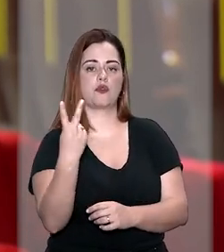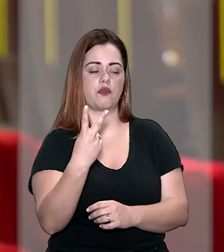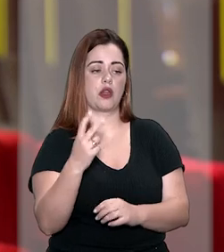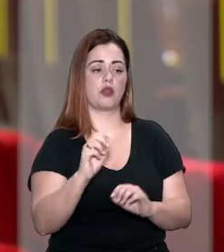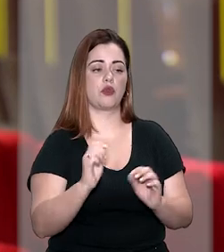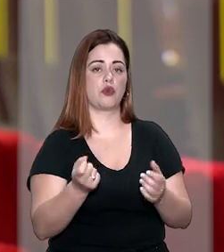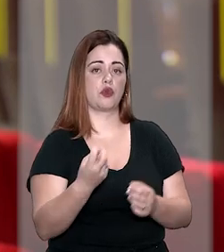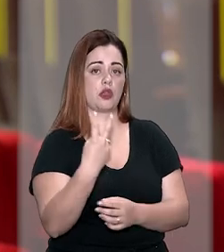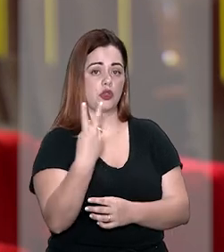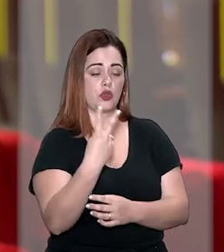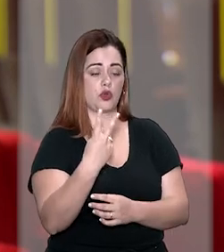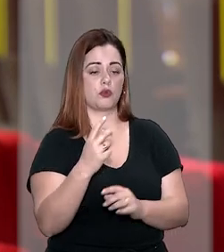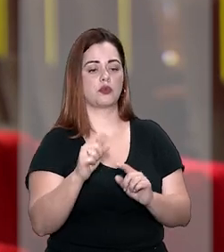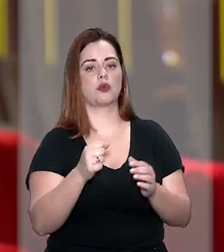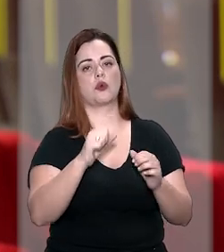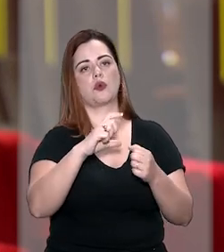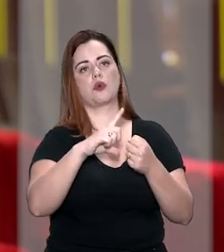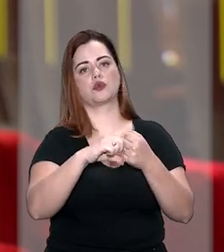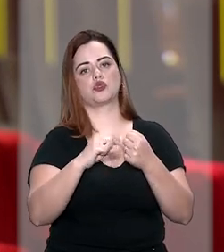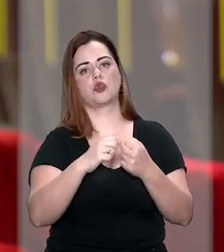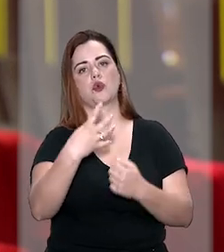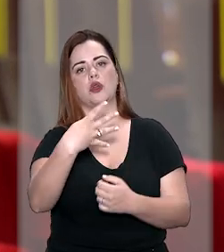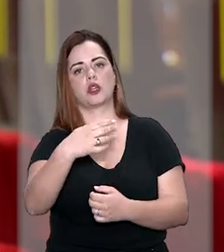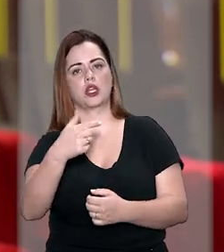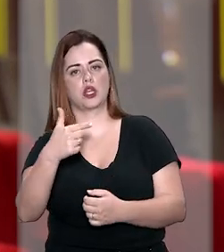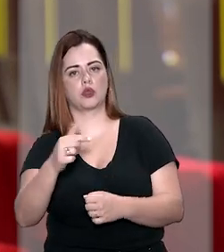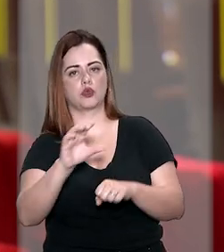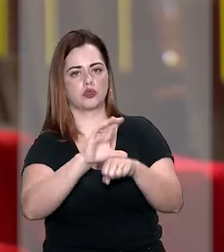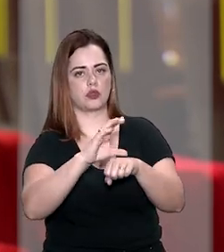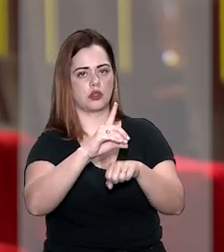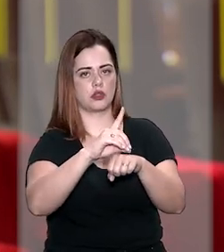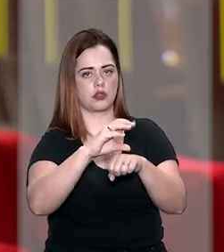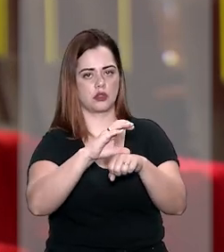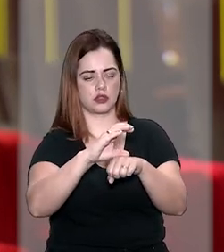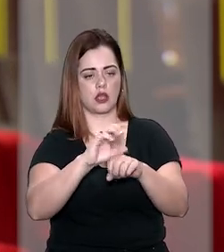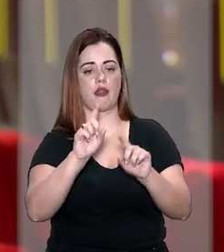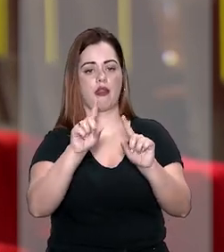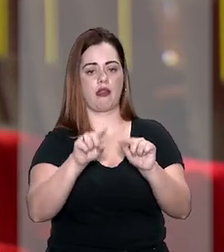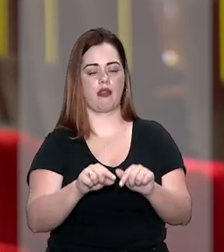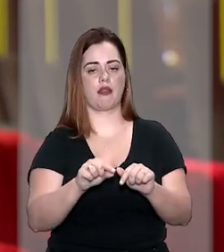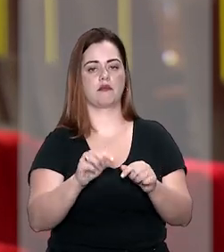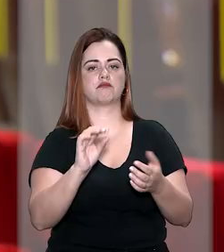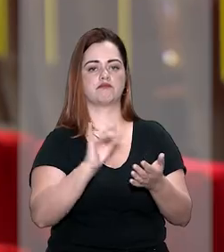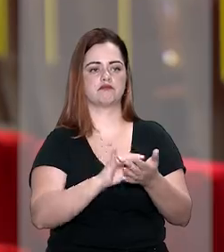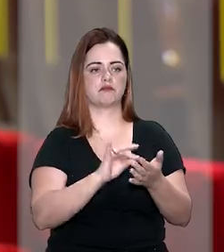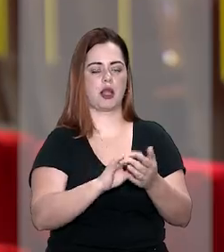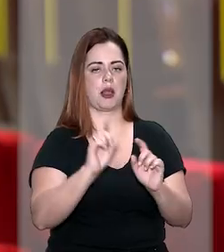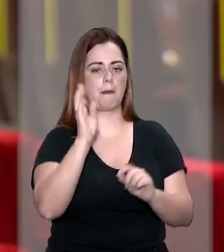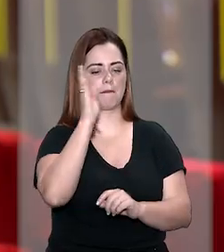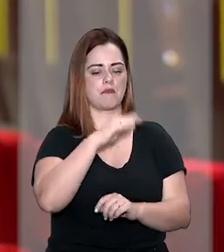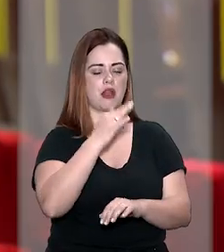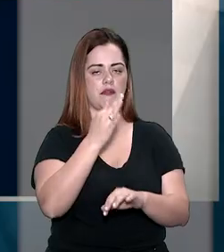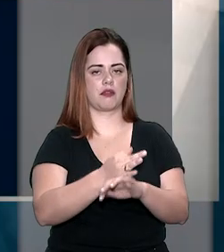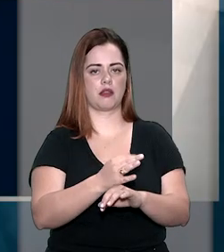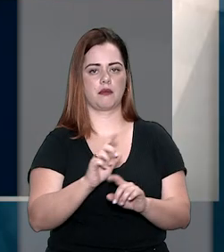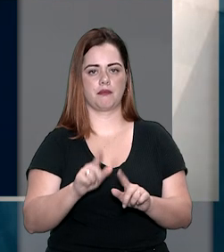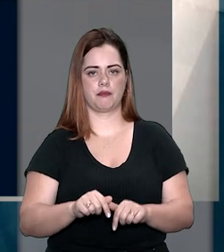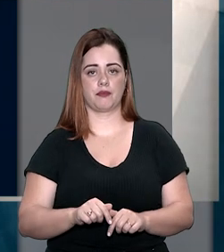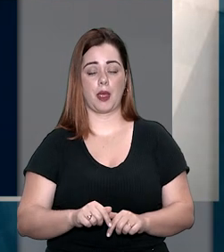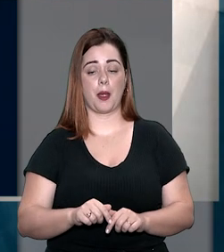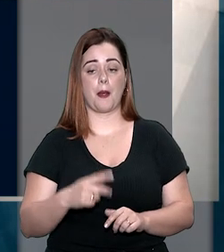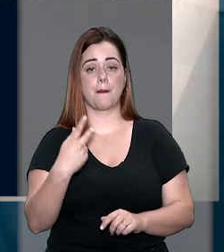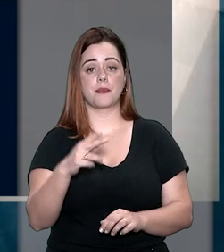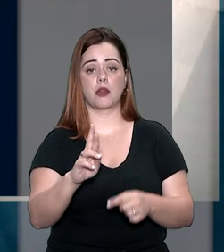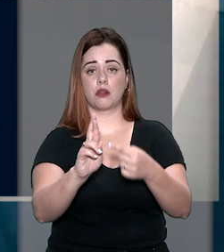prevista no artigo 42 do Código de Defesa do Consumidor só seria cabível na hipótese de má-fé. Para o